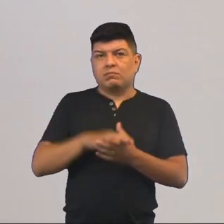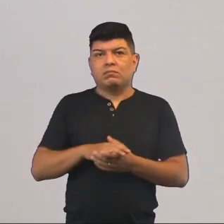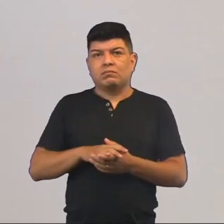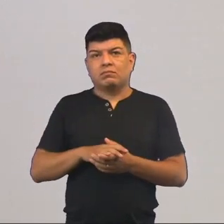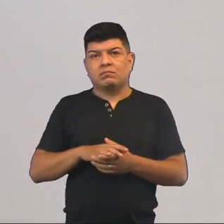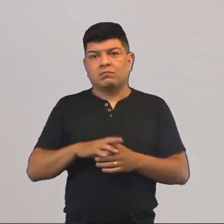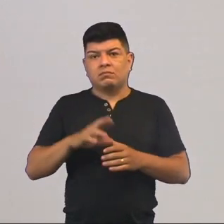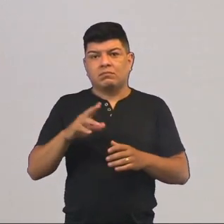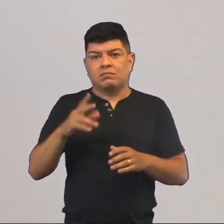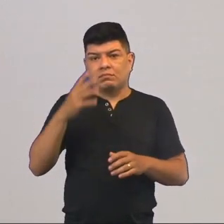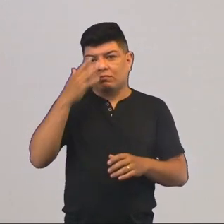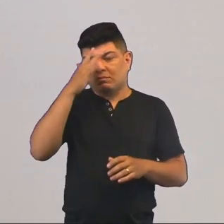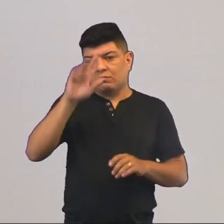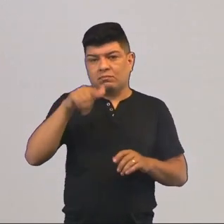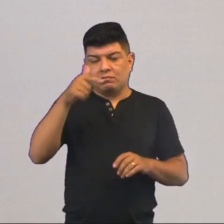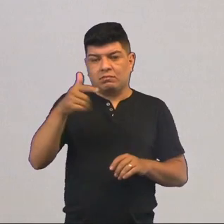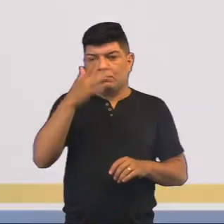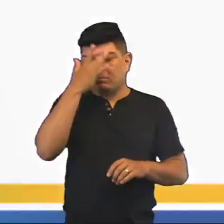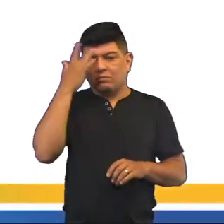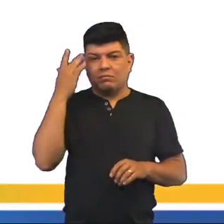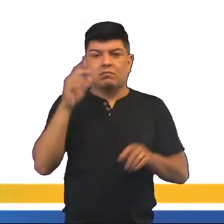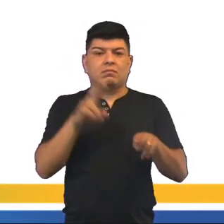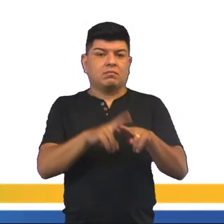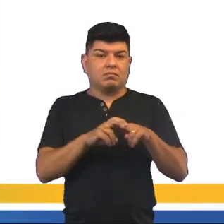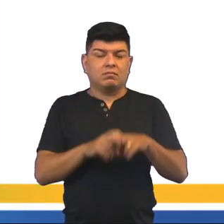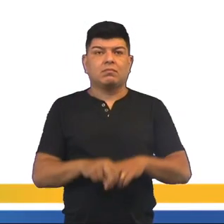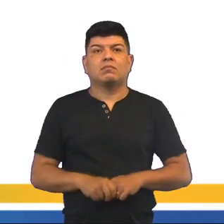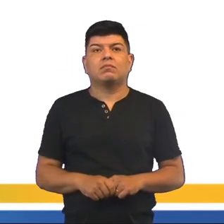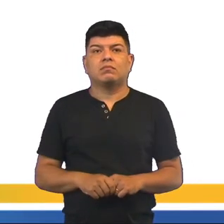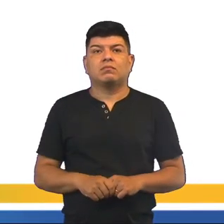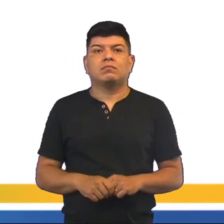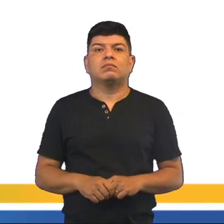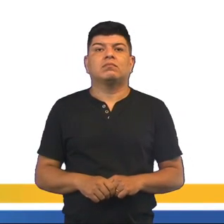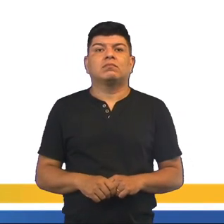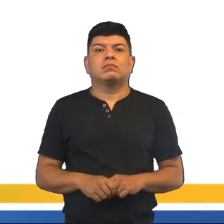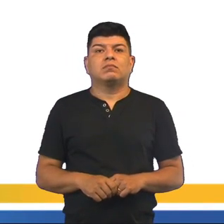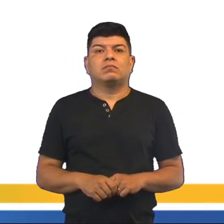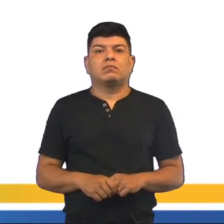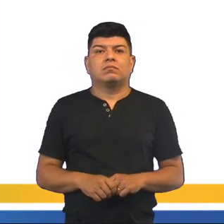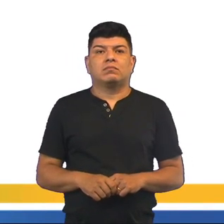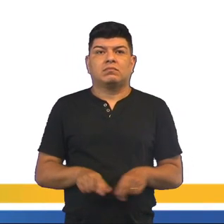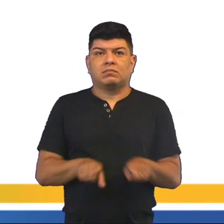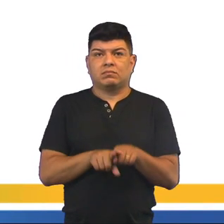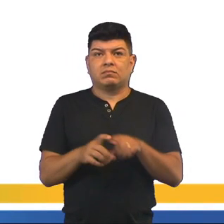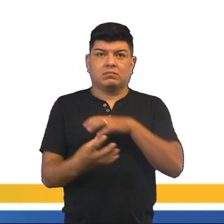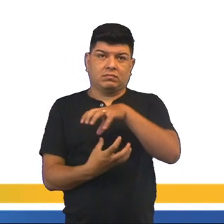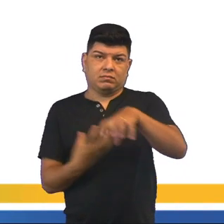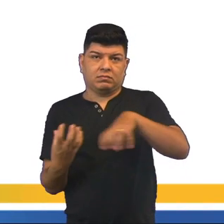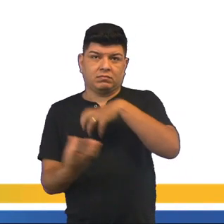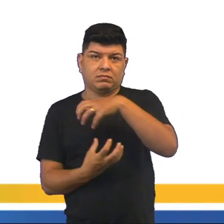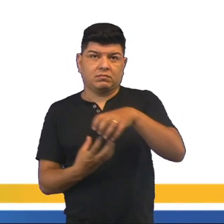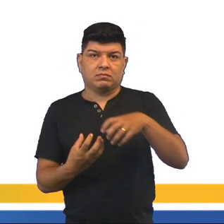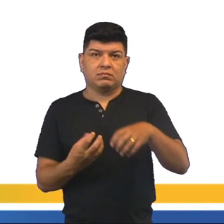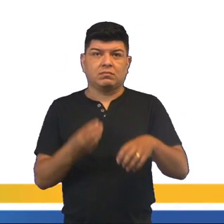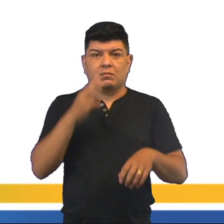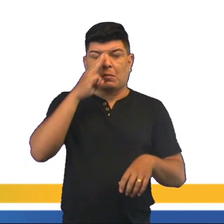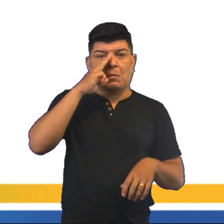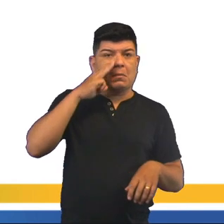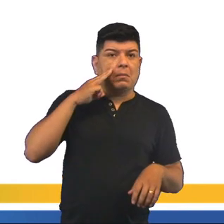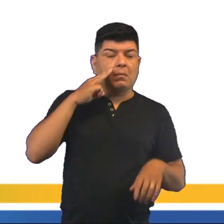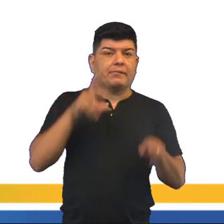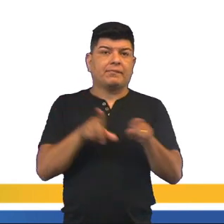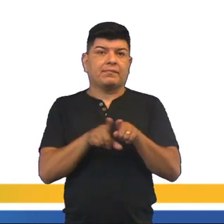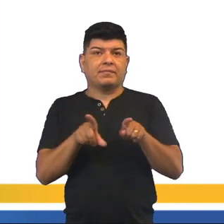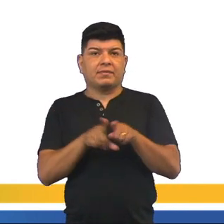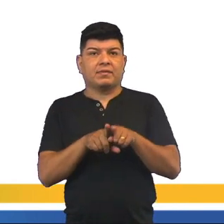E não as autoridades competentes, por exemplo. Ok? A teoria reformista ou marxista, de acordo com a teoria